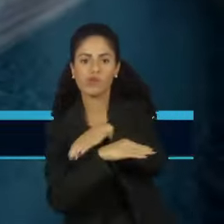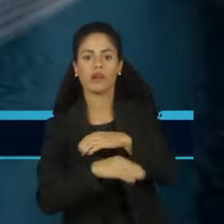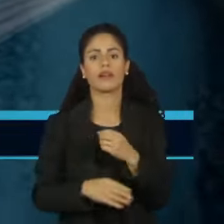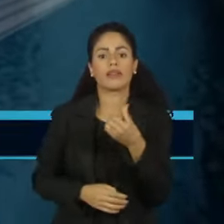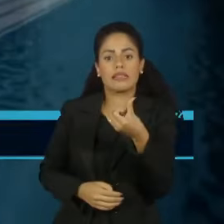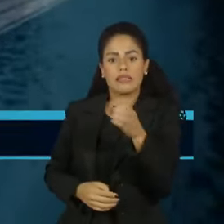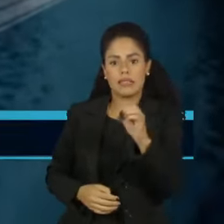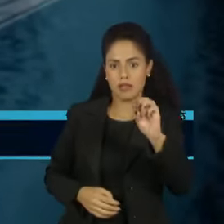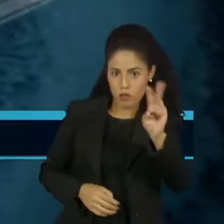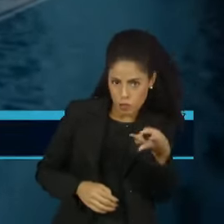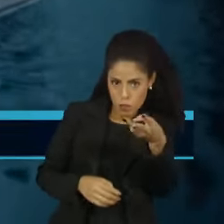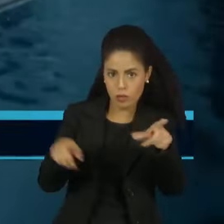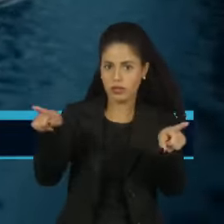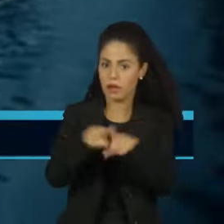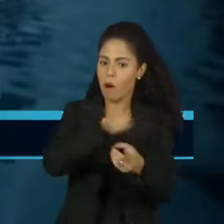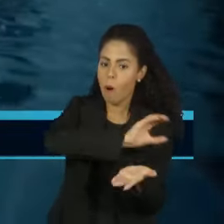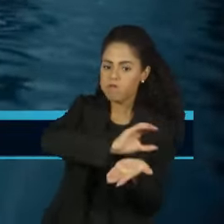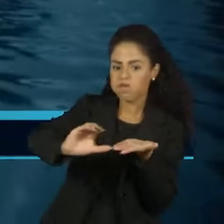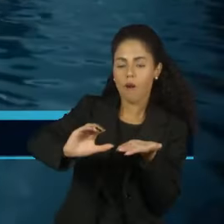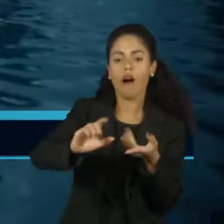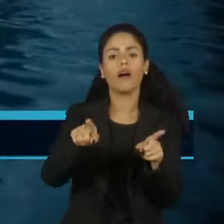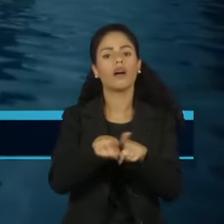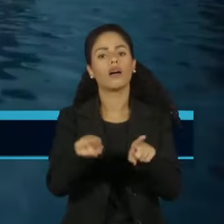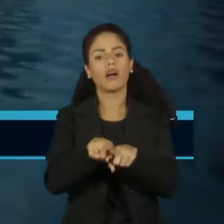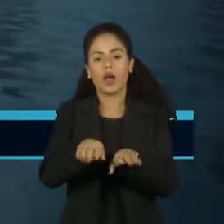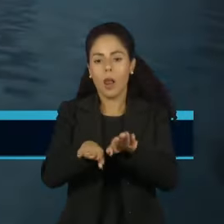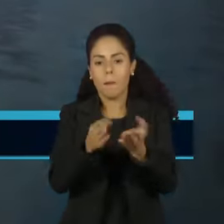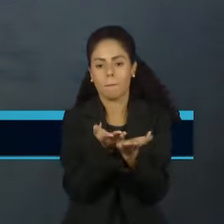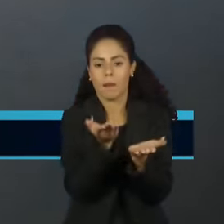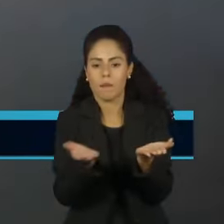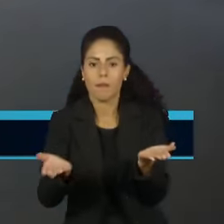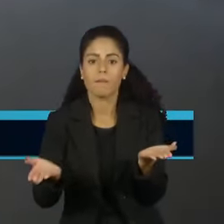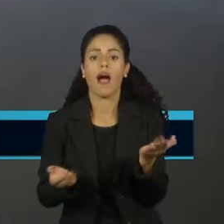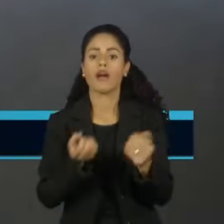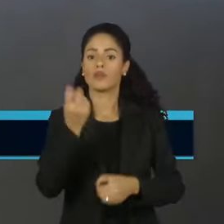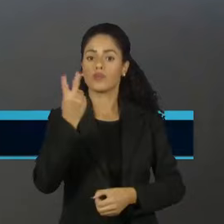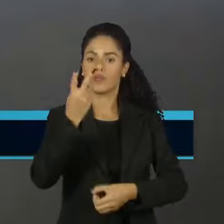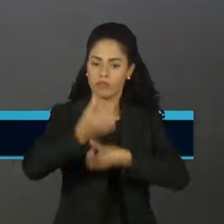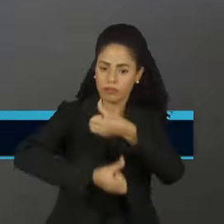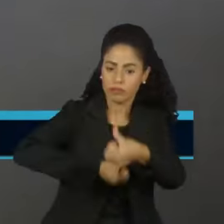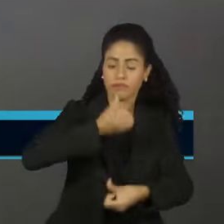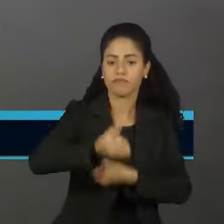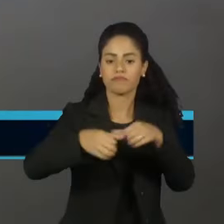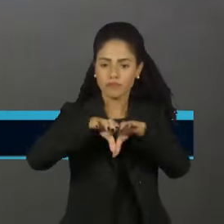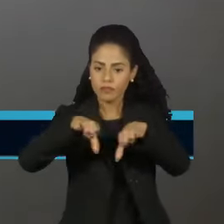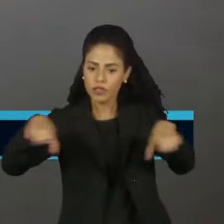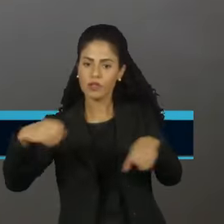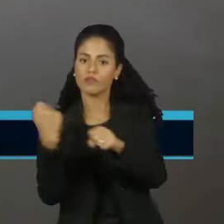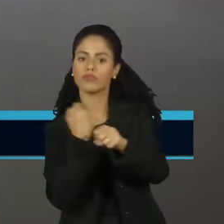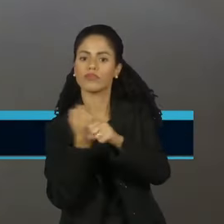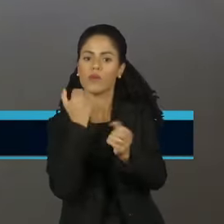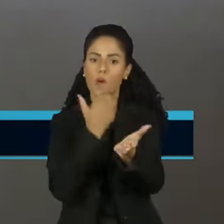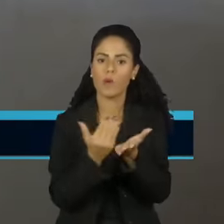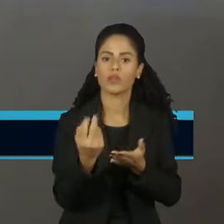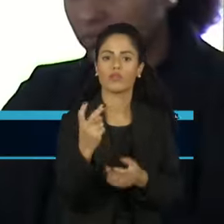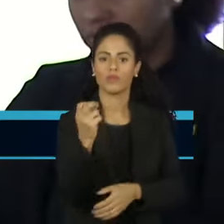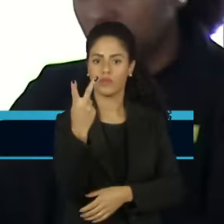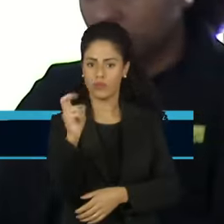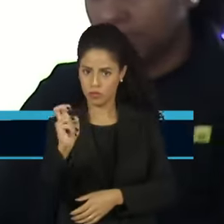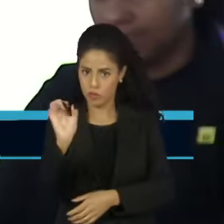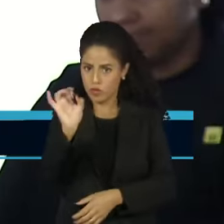600 milhões. A licitação deve ser aberta no segundo semestre e a construção está prevista para começar em 2025.